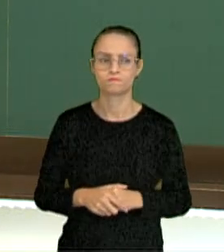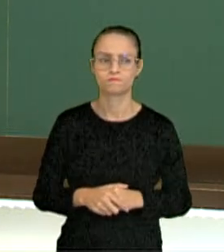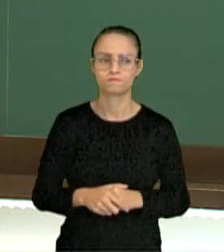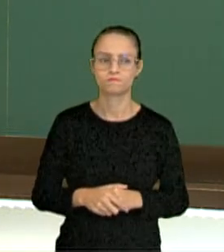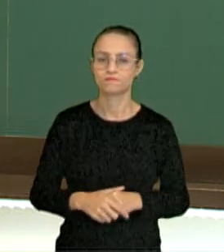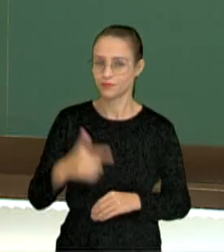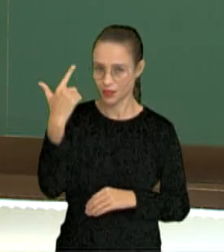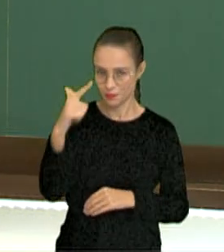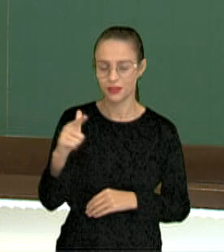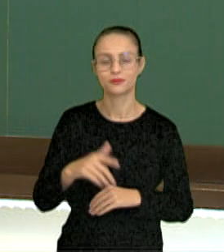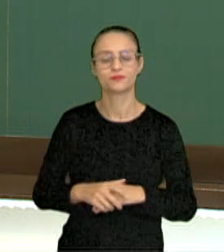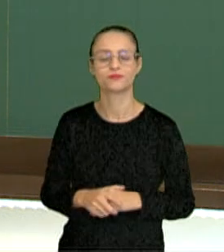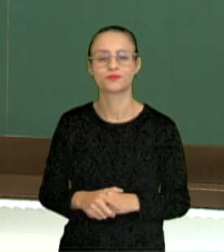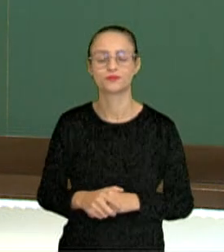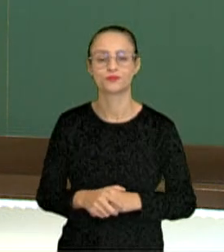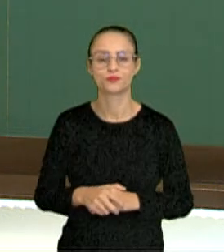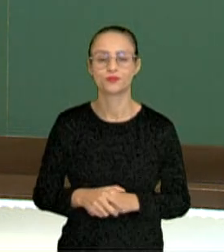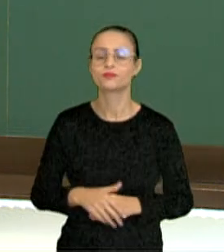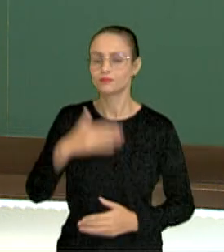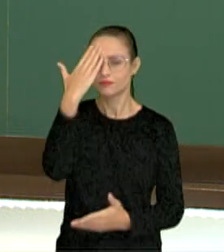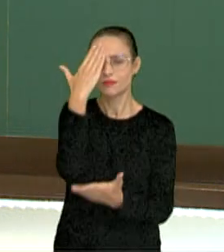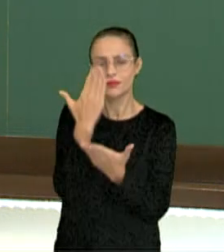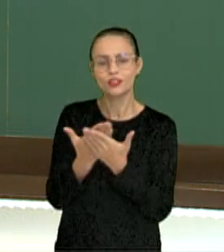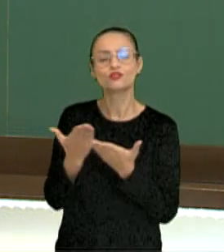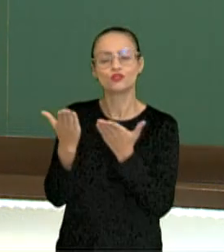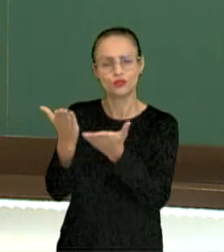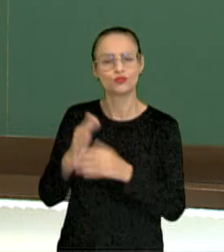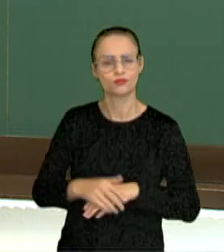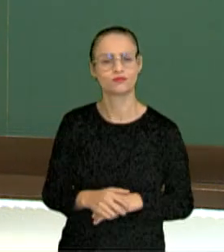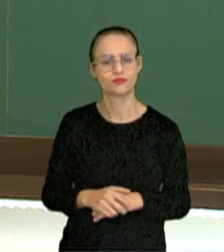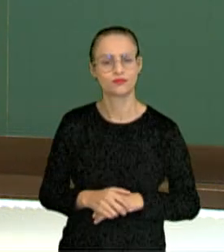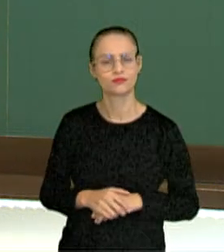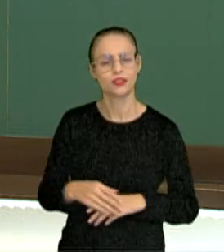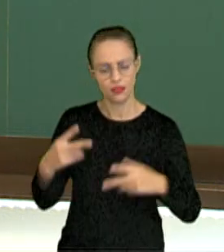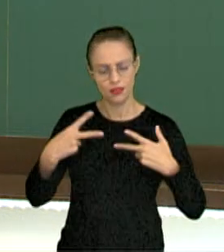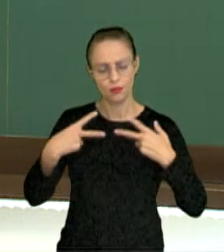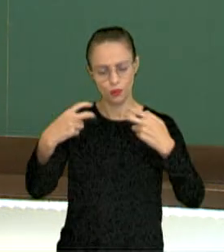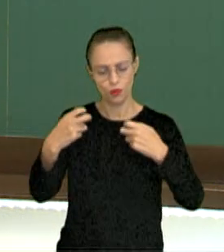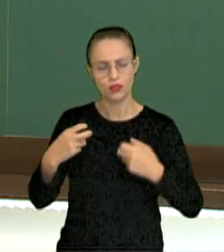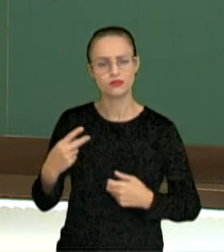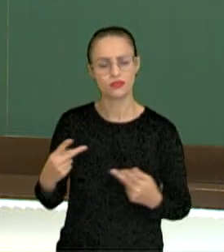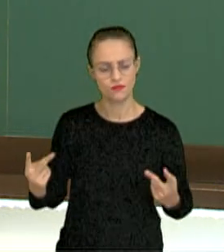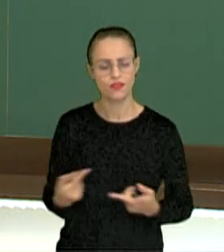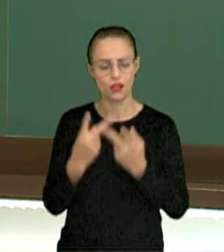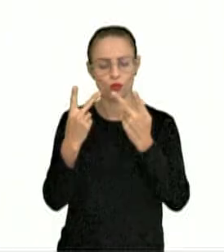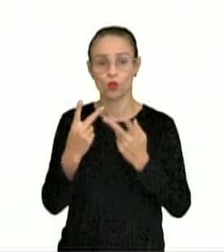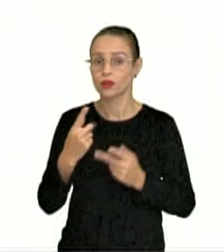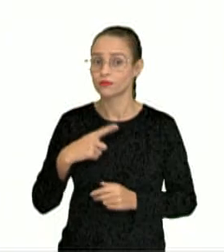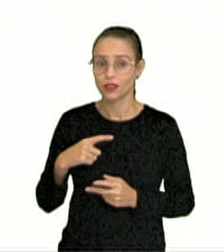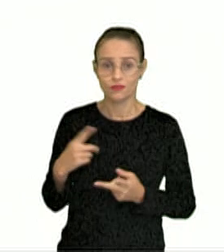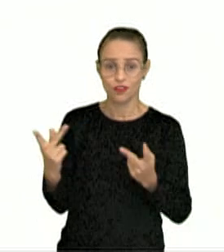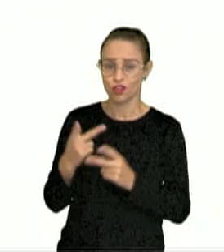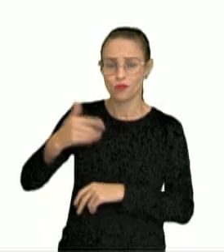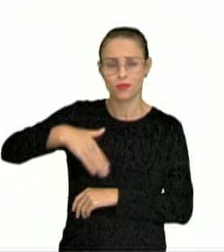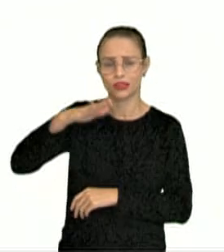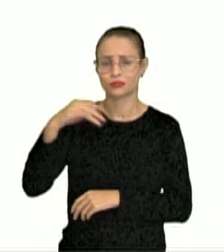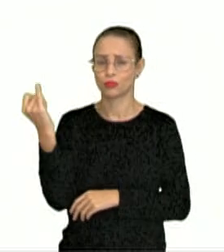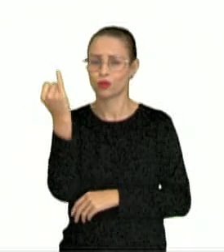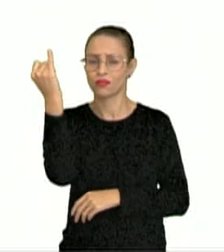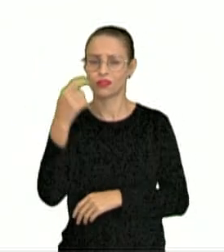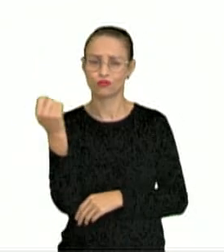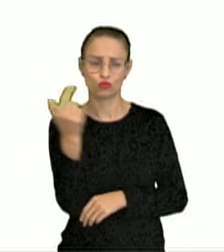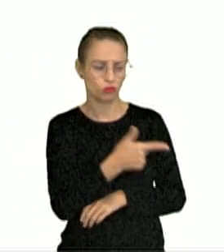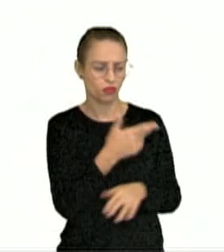Mais um trecho, Acredito em ti, Acredito em ti, reconhece o teu valor, afinal, há valores muito mais importantes